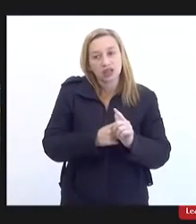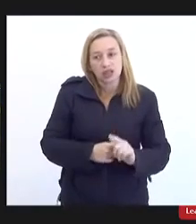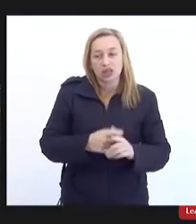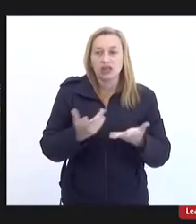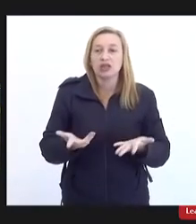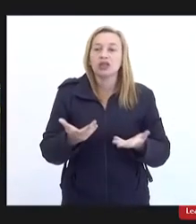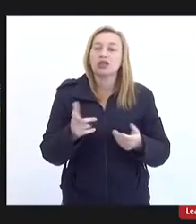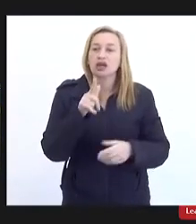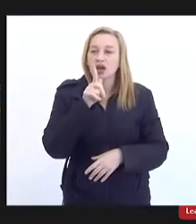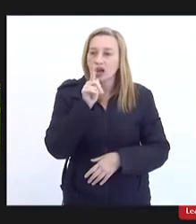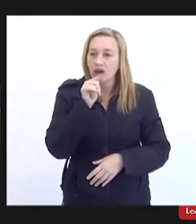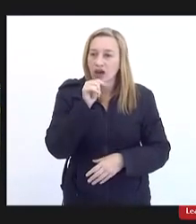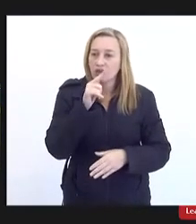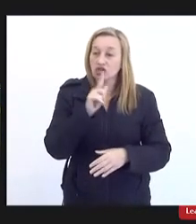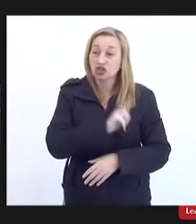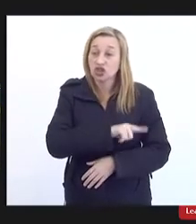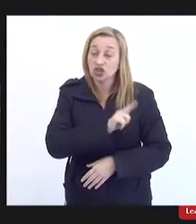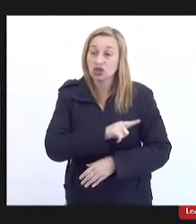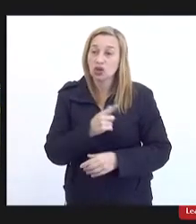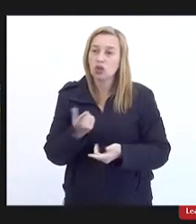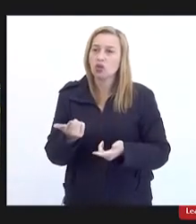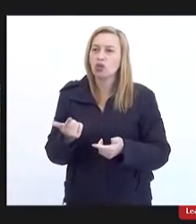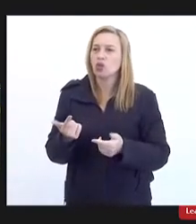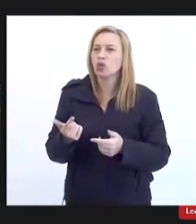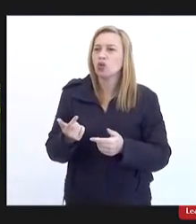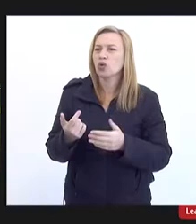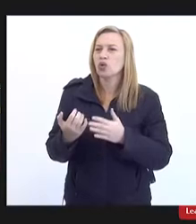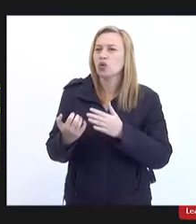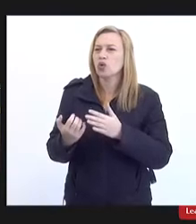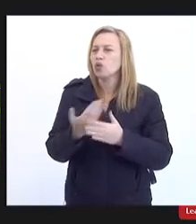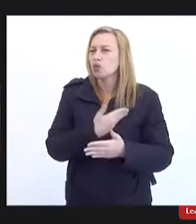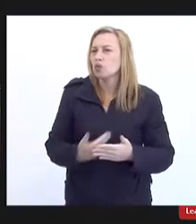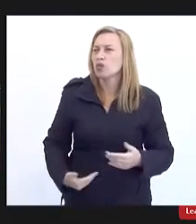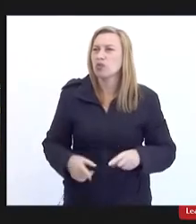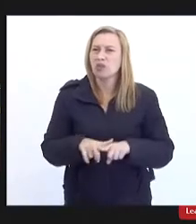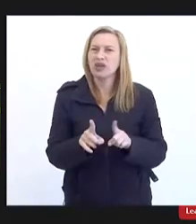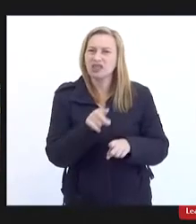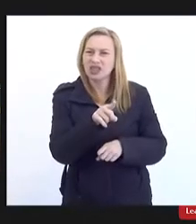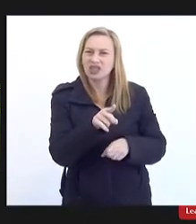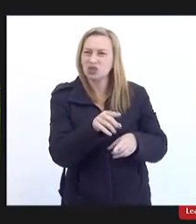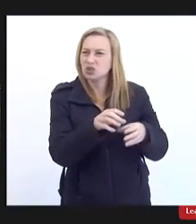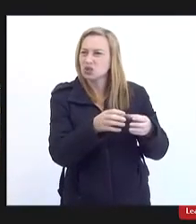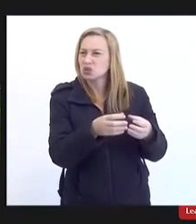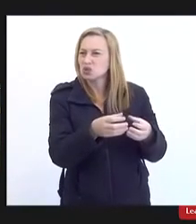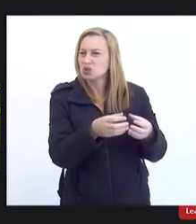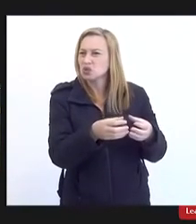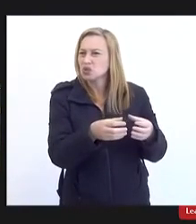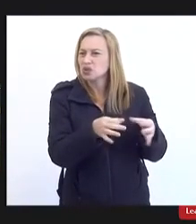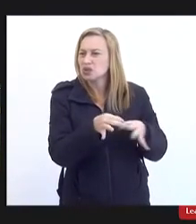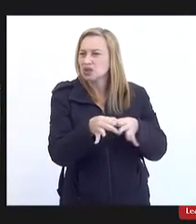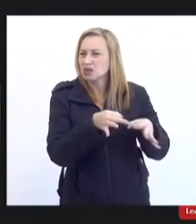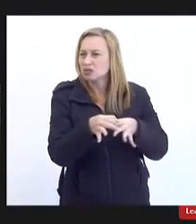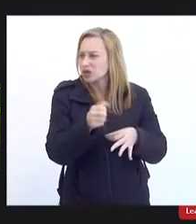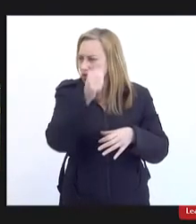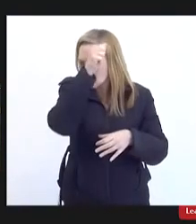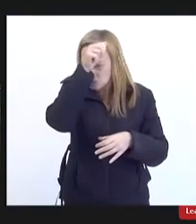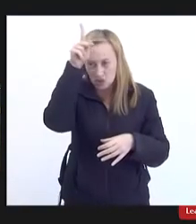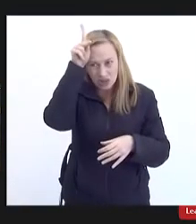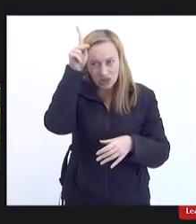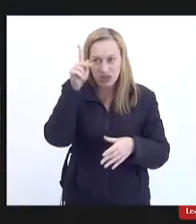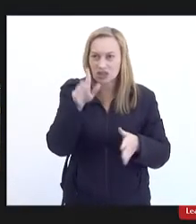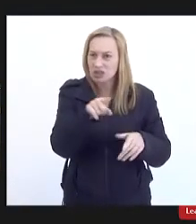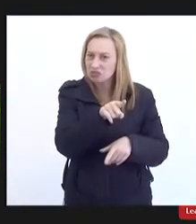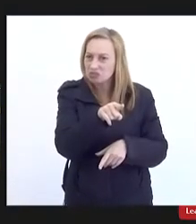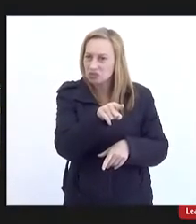gestão pública mas esse concurso de projetos do município nós defendemos por exemplo que seria uma autarquia municipal esse